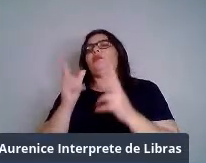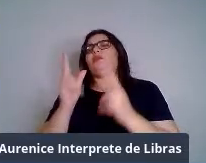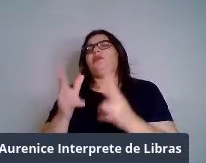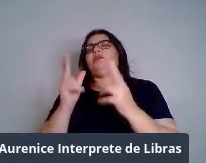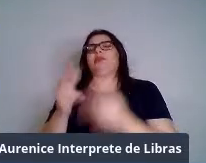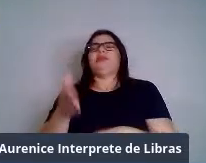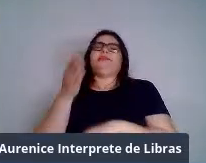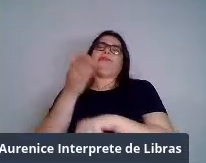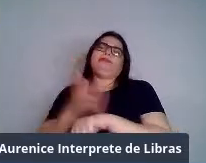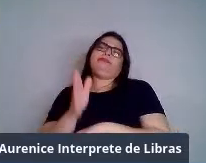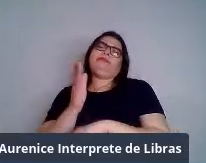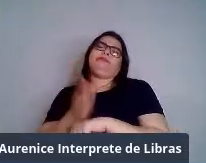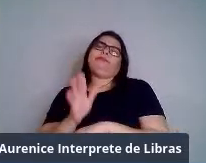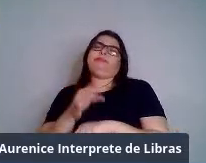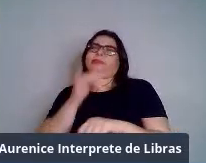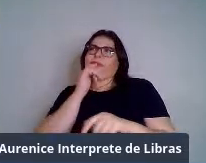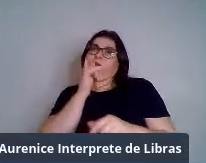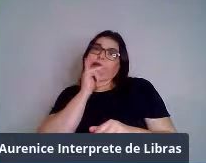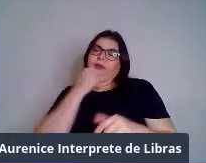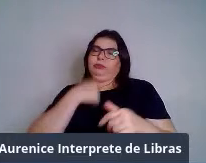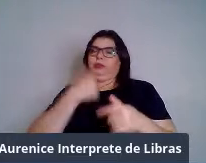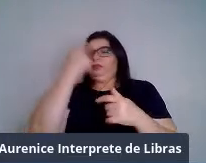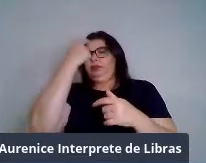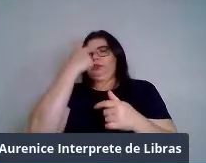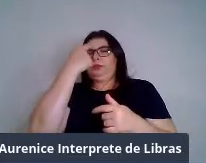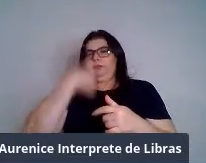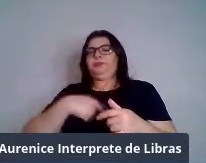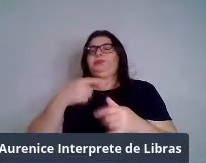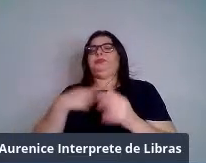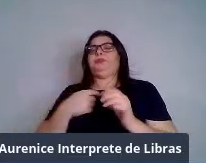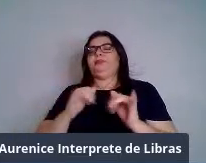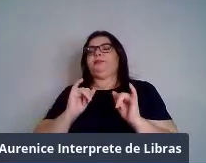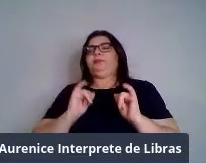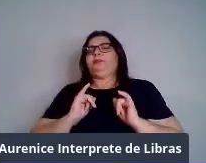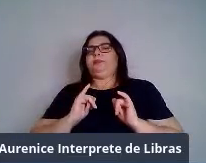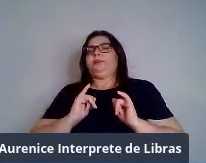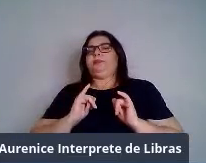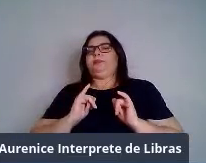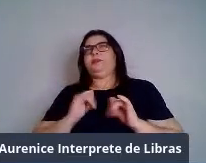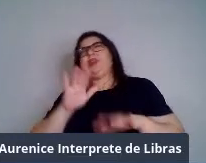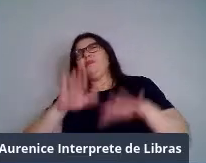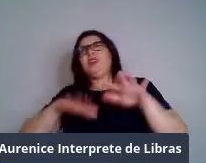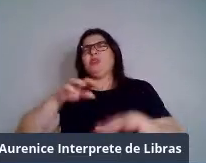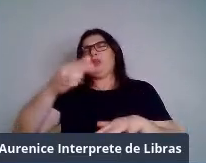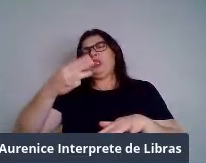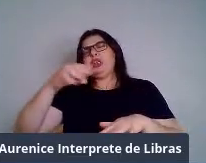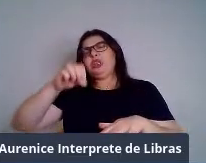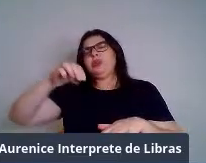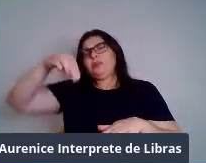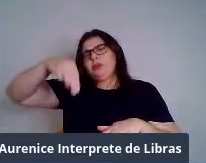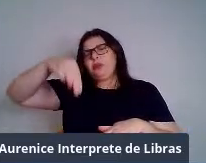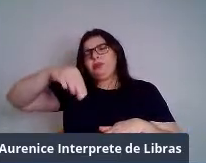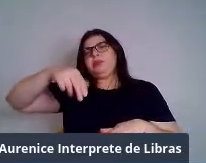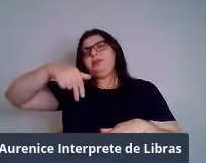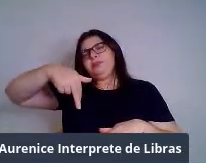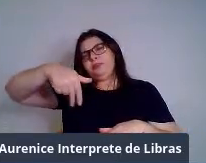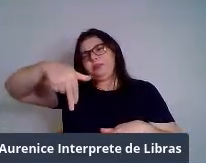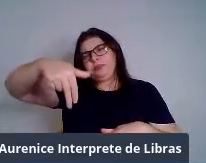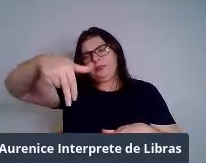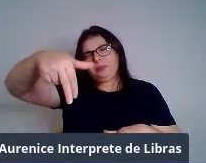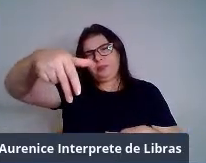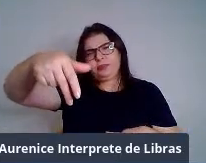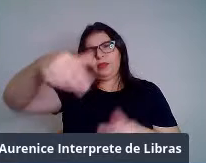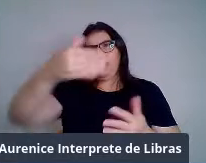vamos lá, sou sedentário, vou começar aqui a praticar 3 vezes na semana, 30 minutos de caminhada, pronto. Perdi